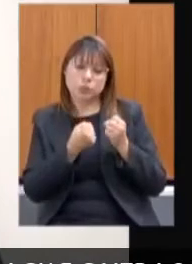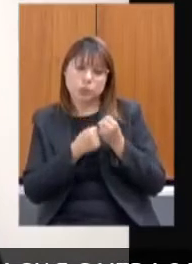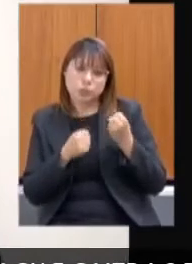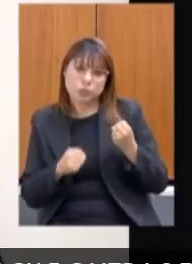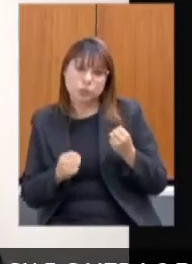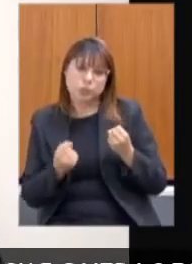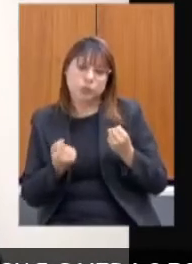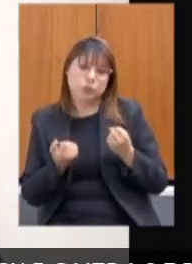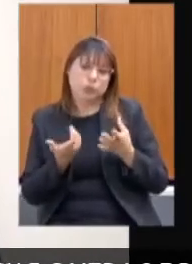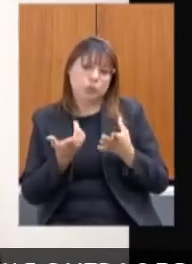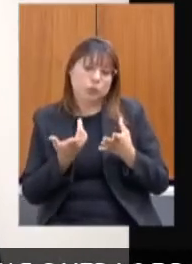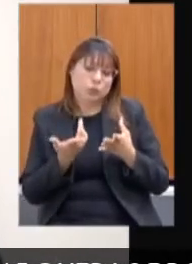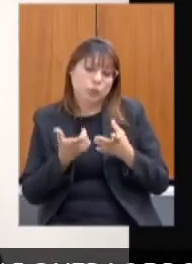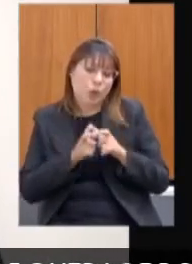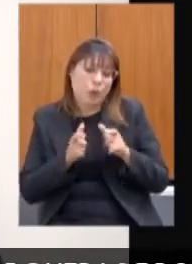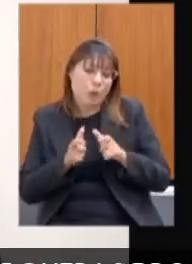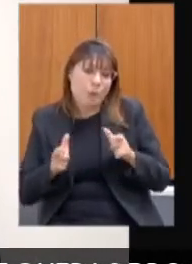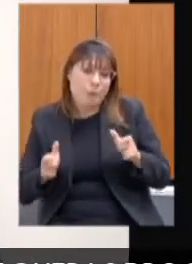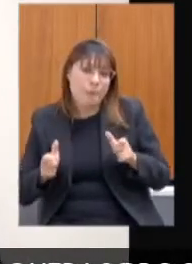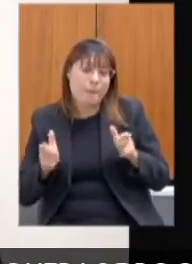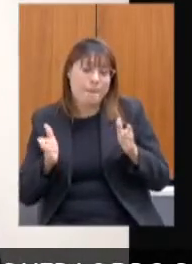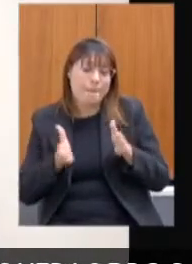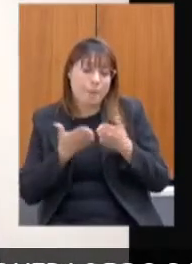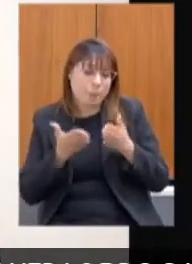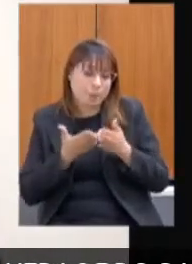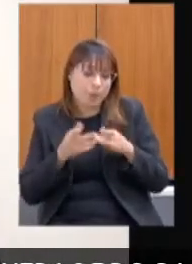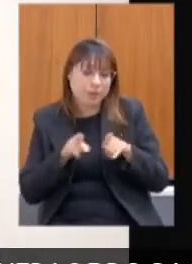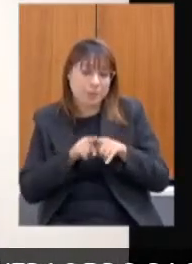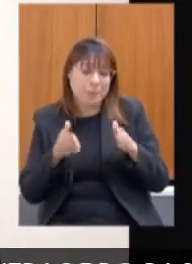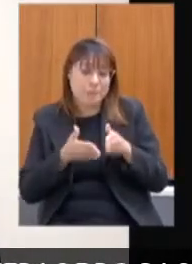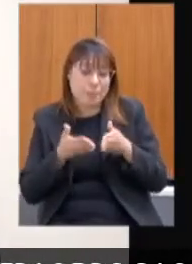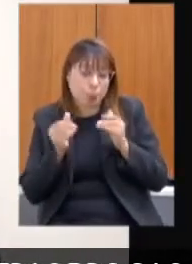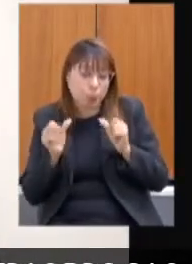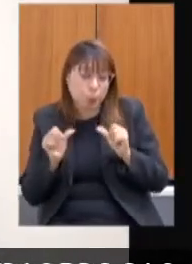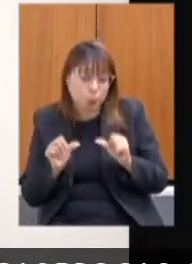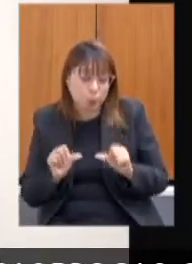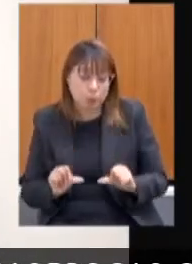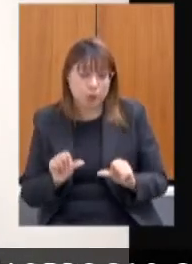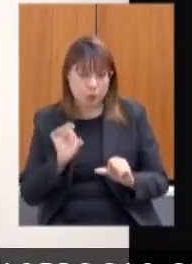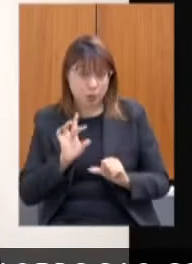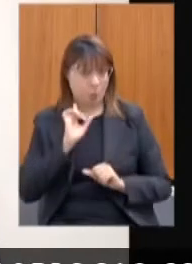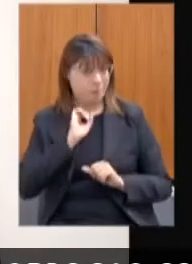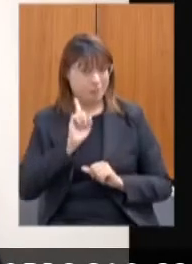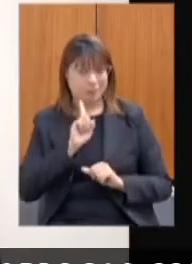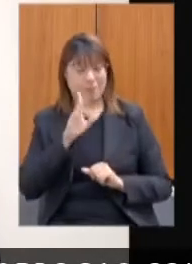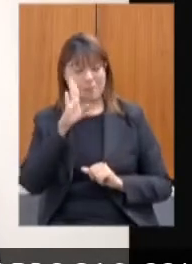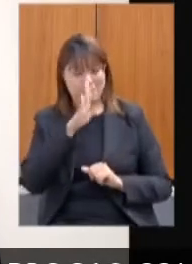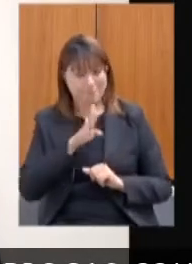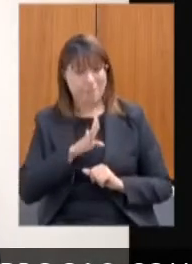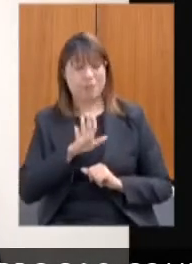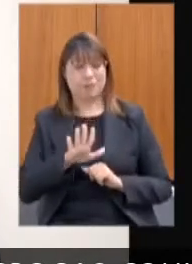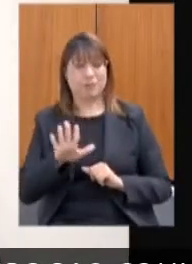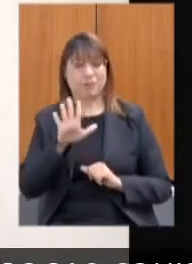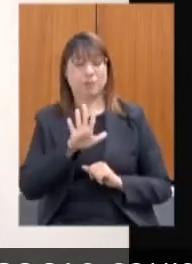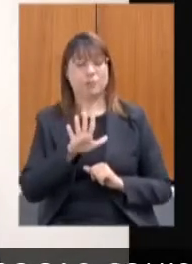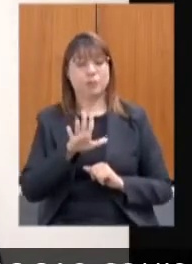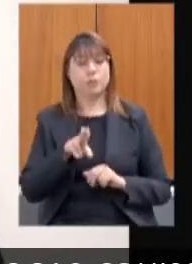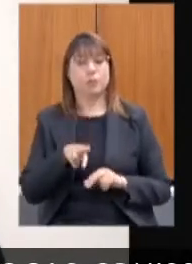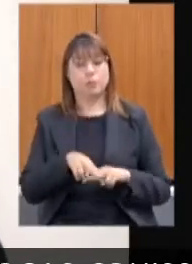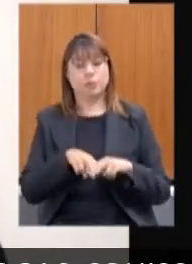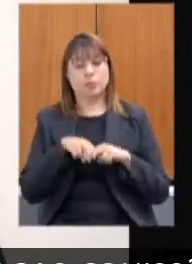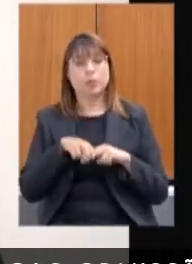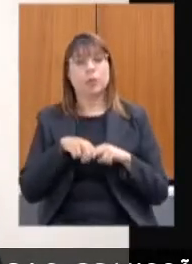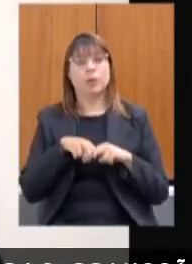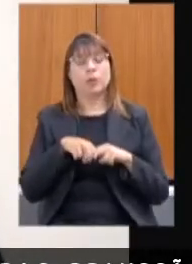pobreza e da pobreza extrema, não só em Minas, mas no Brasil, com o fim do auxílio emergencial.